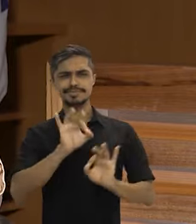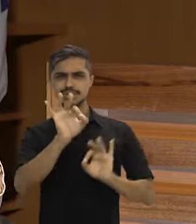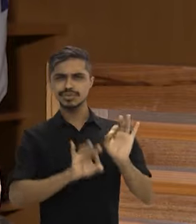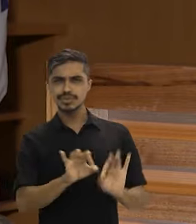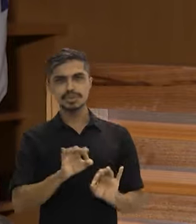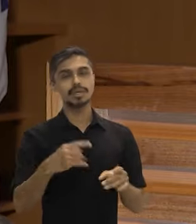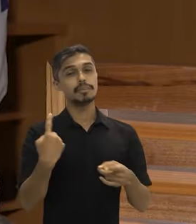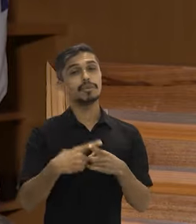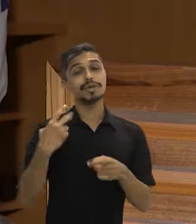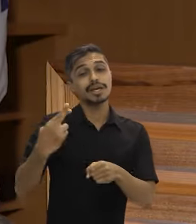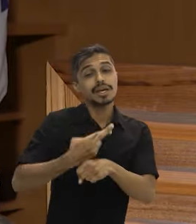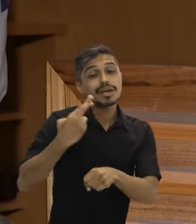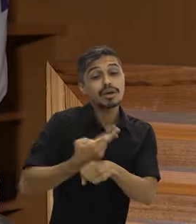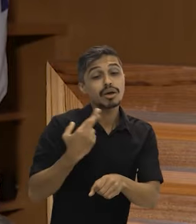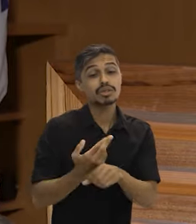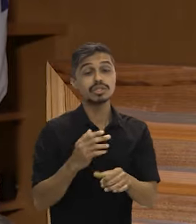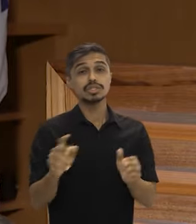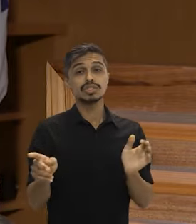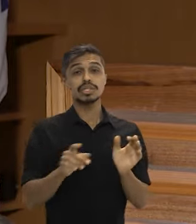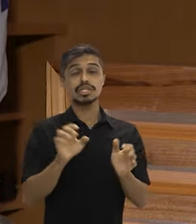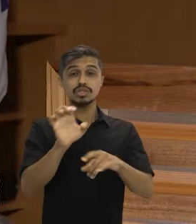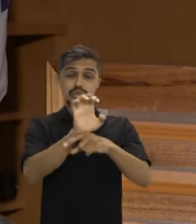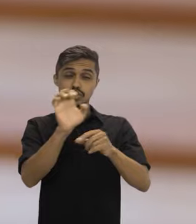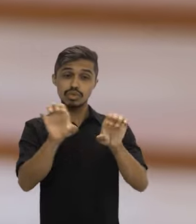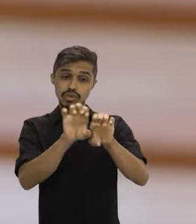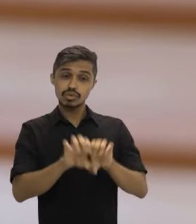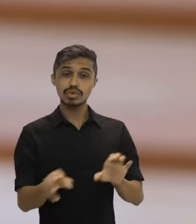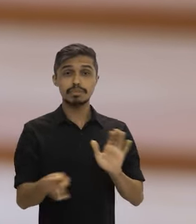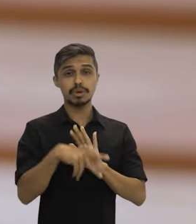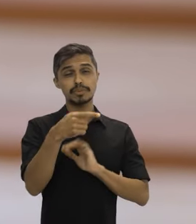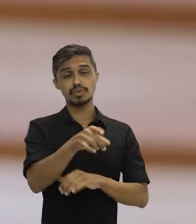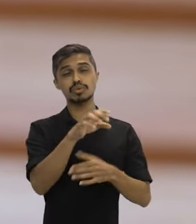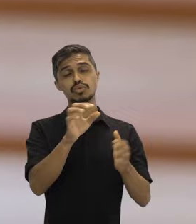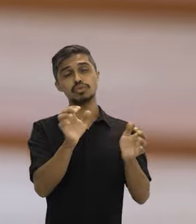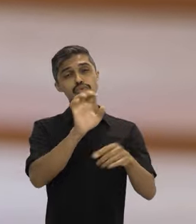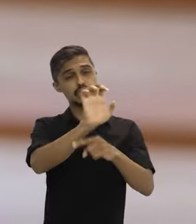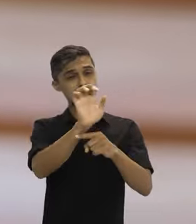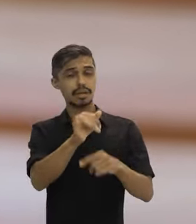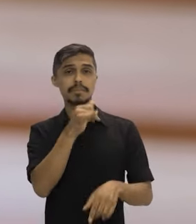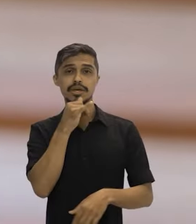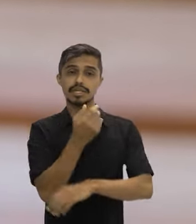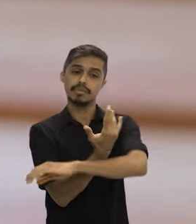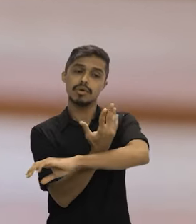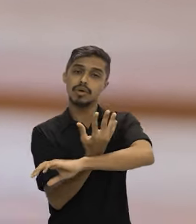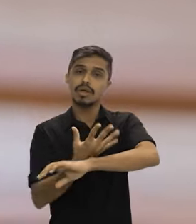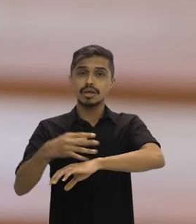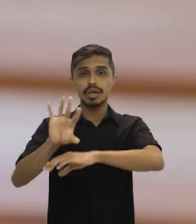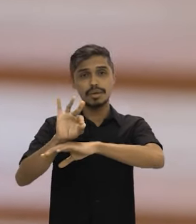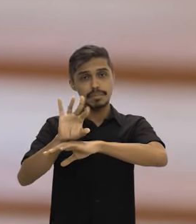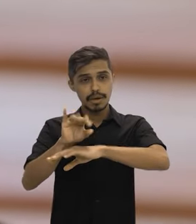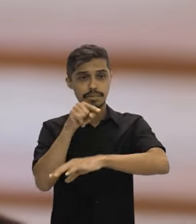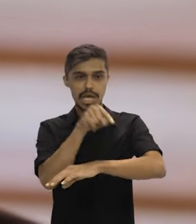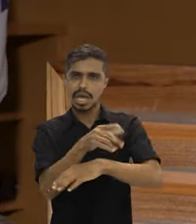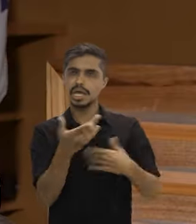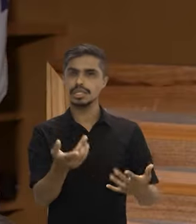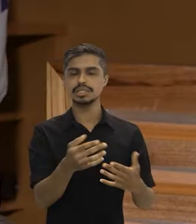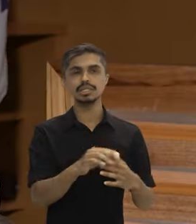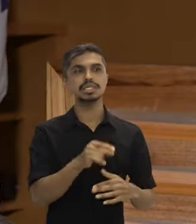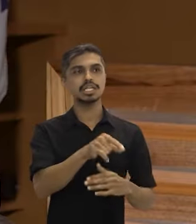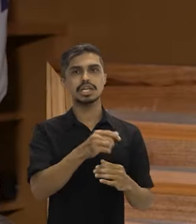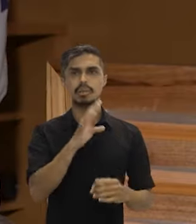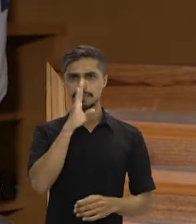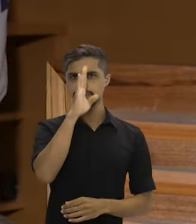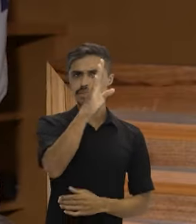de reconstrução das estruturas do Estado. seja do IBAMA, né? Que é o nosso principal órgão de fiscalização e de